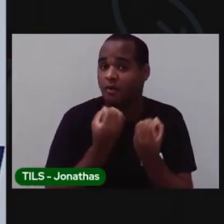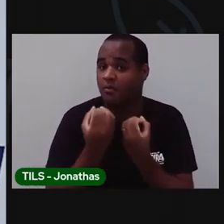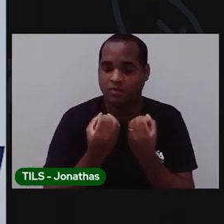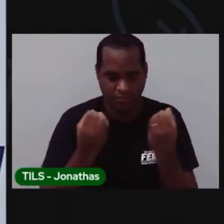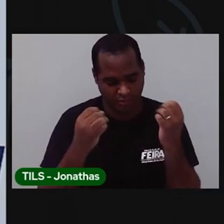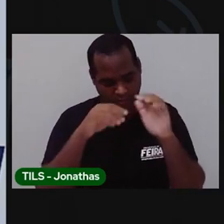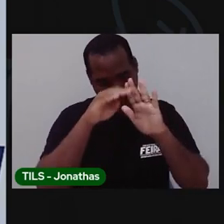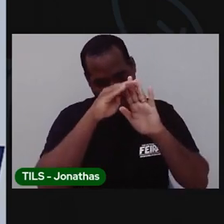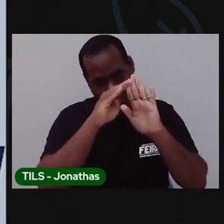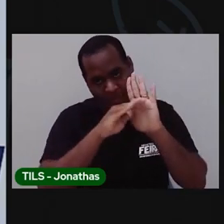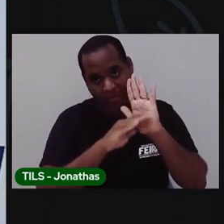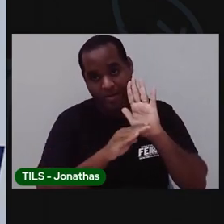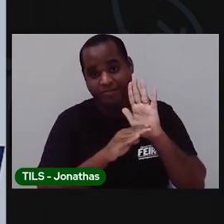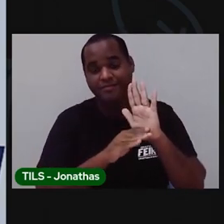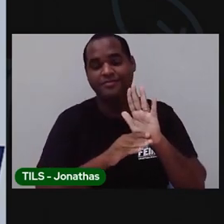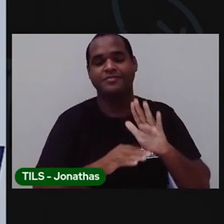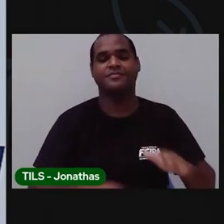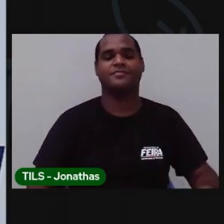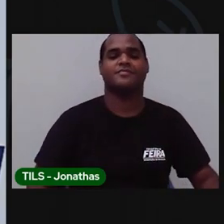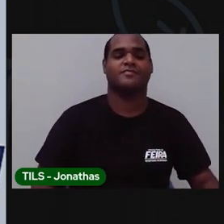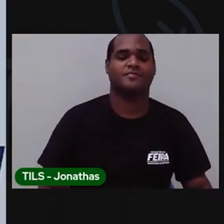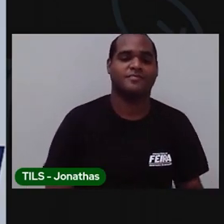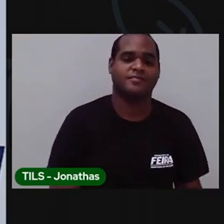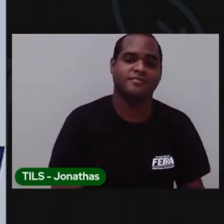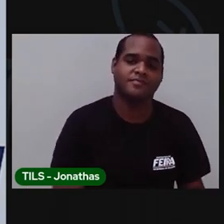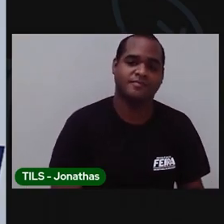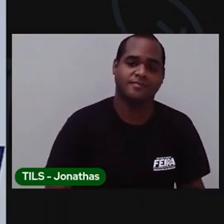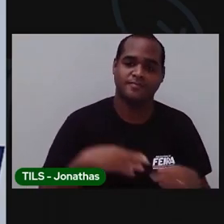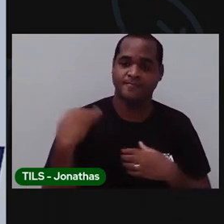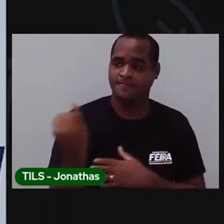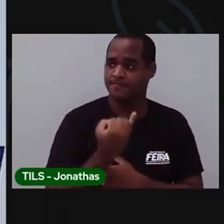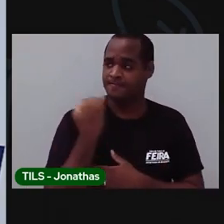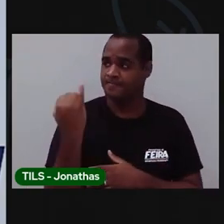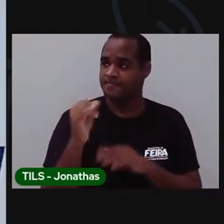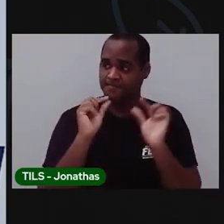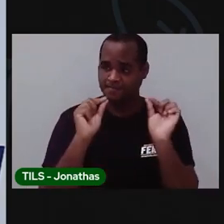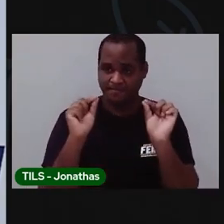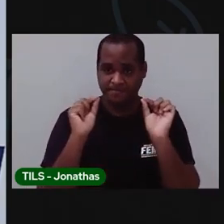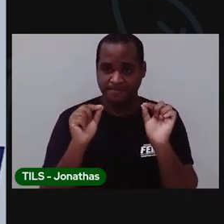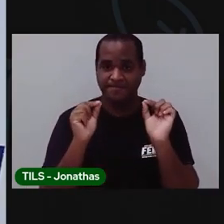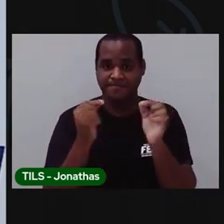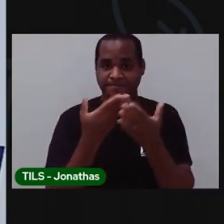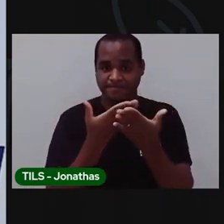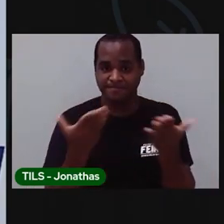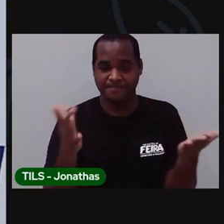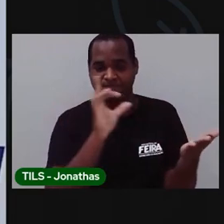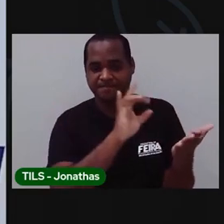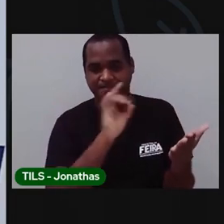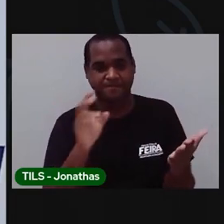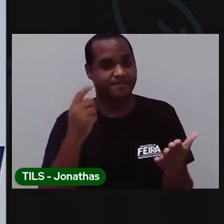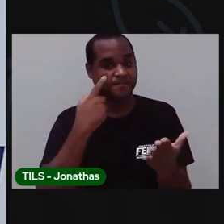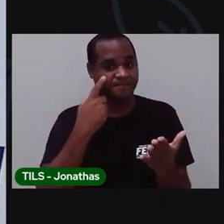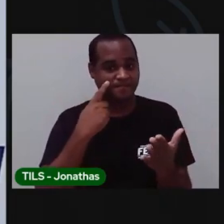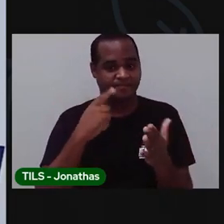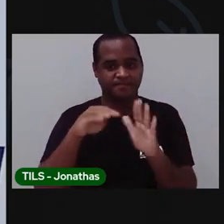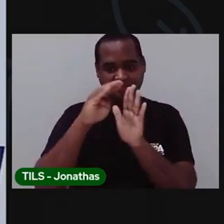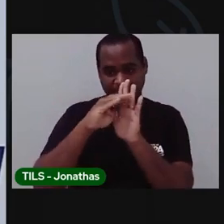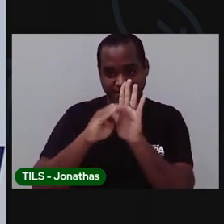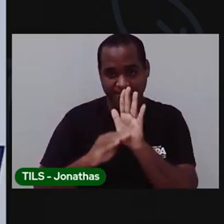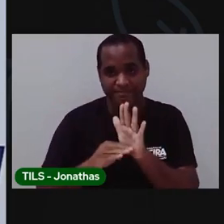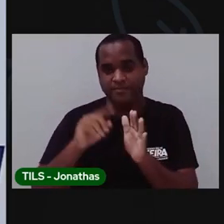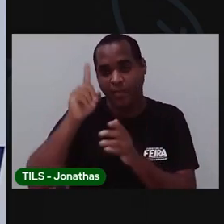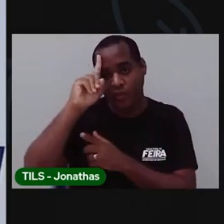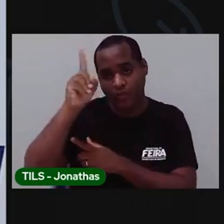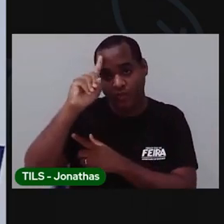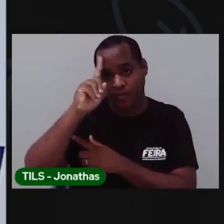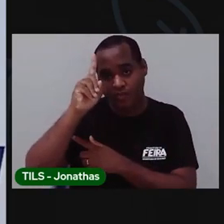ordem alfabética. A importância é essa. Nós convivemos com as listas todos os